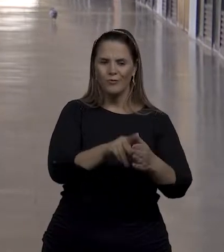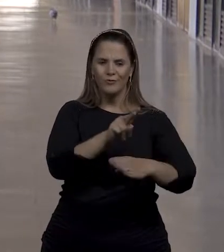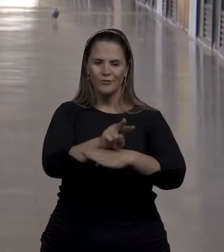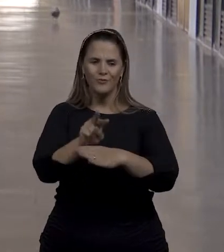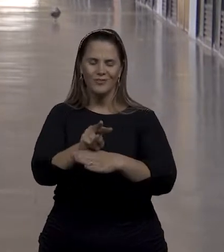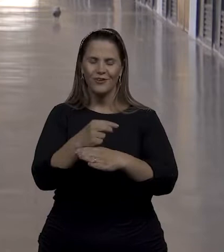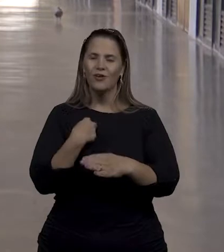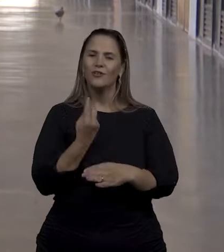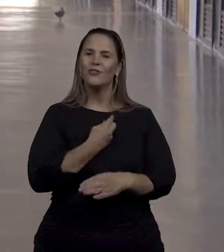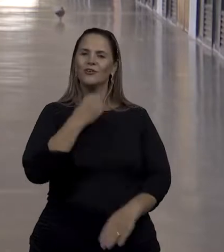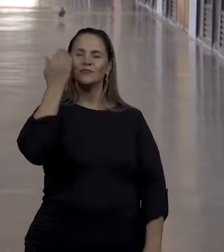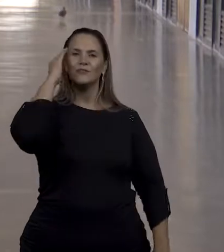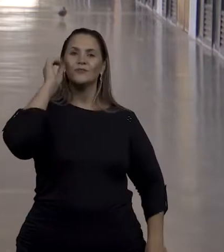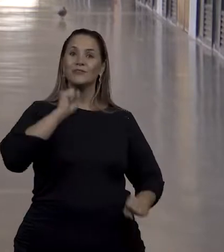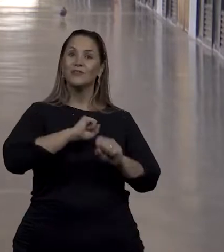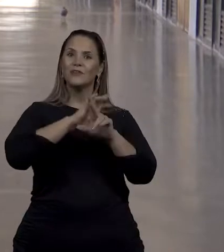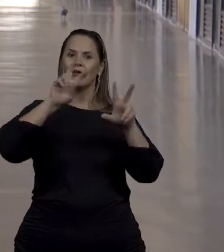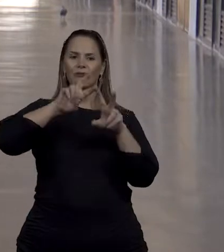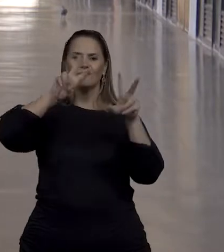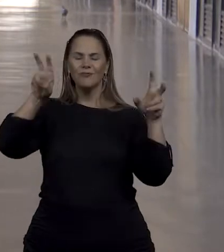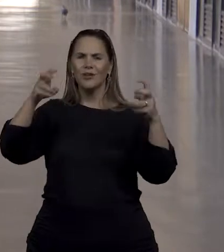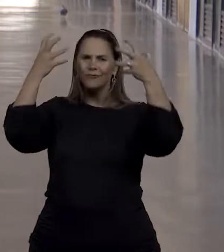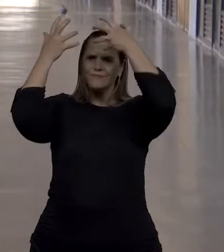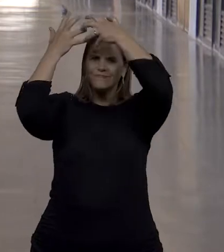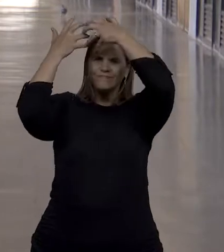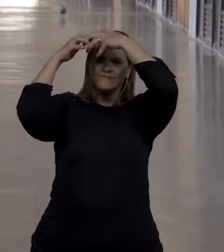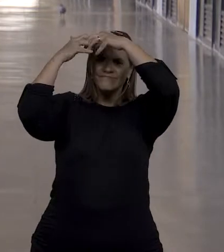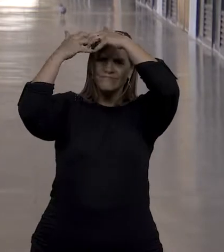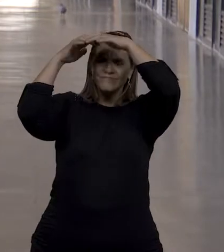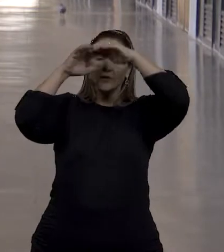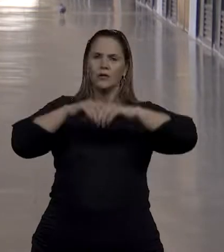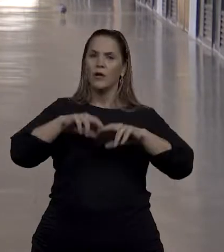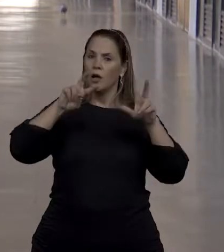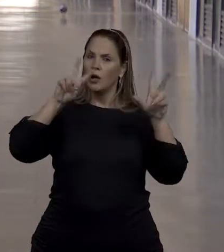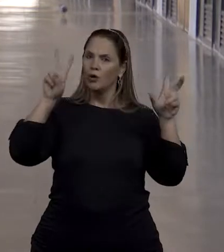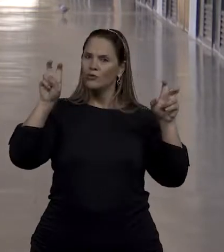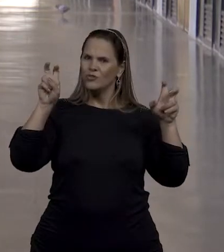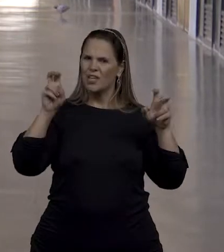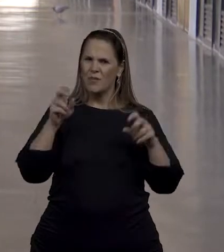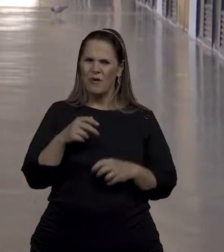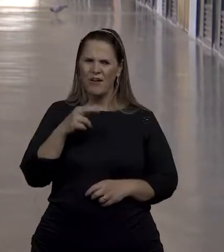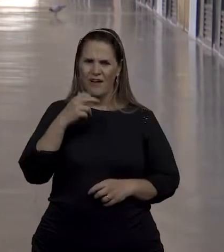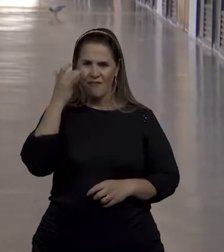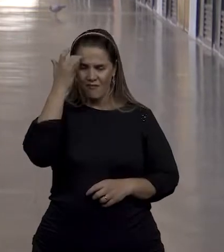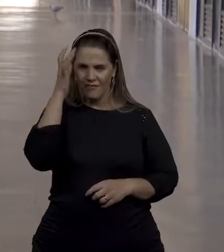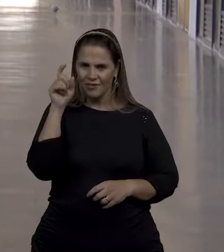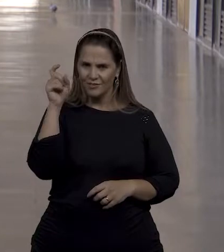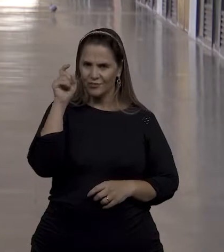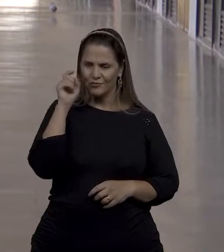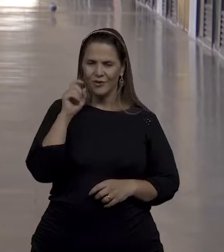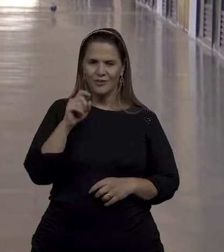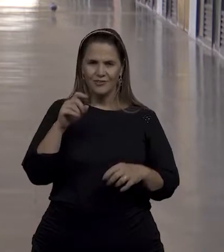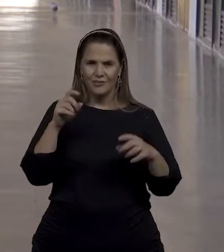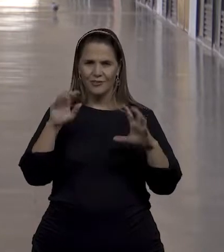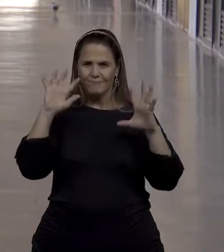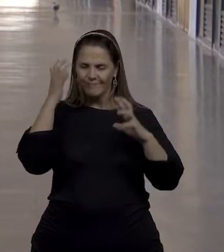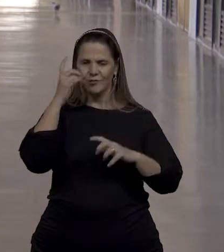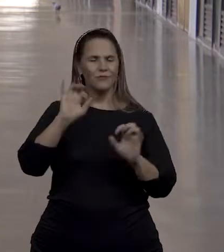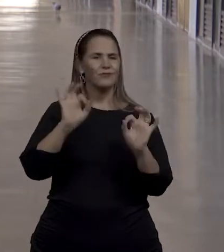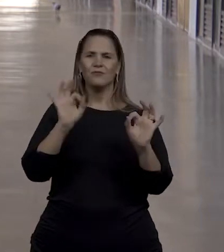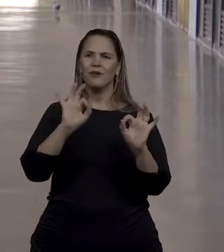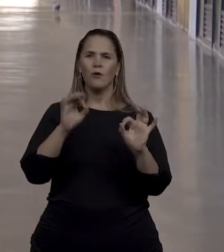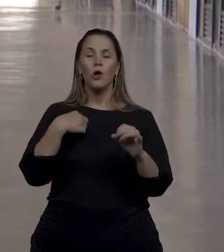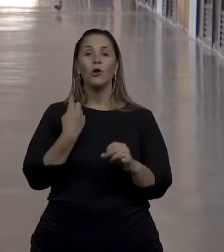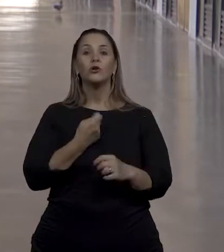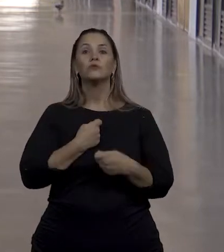está entendendo que é um tema complexo, que não é um tema que vai ser resolvido de uma forma imediata ou apenas